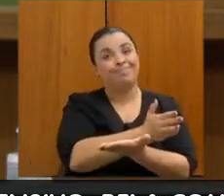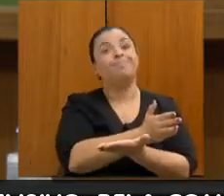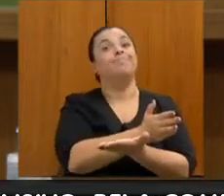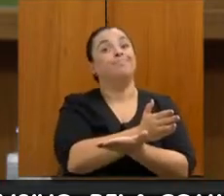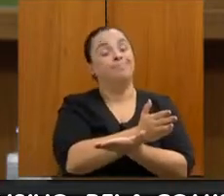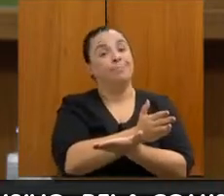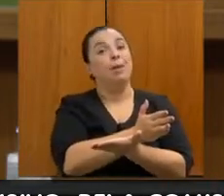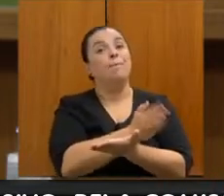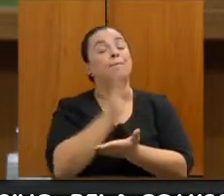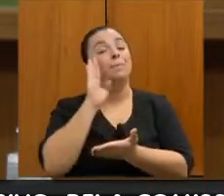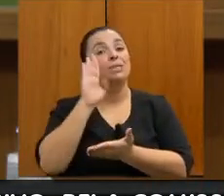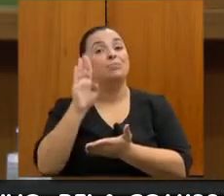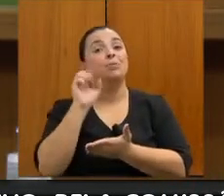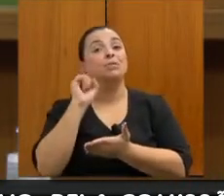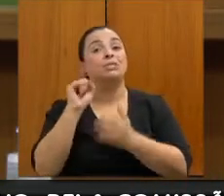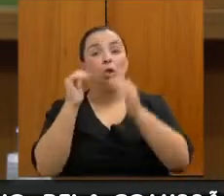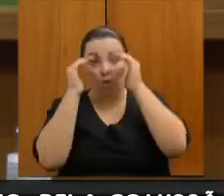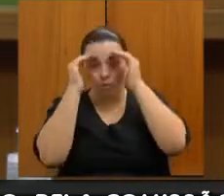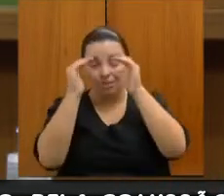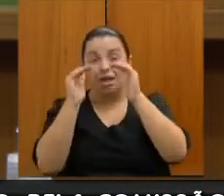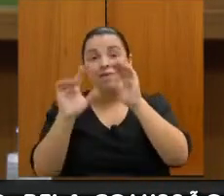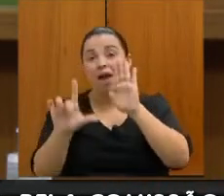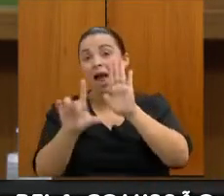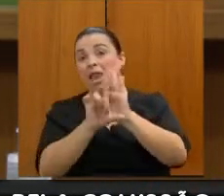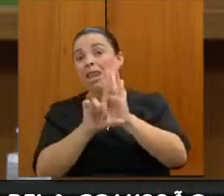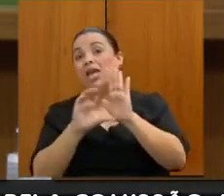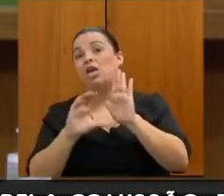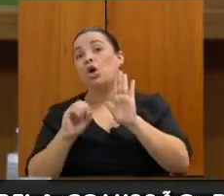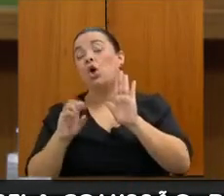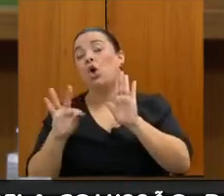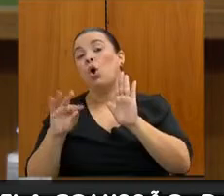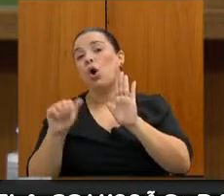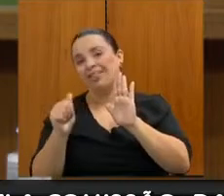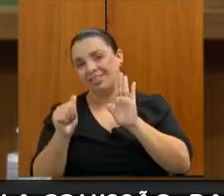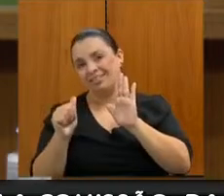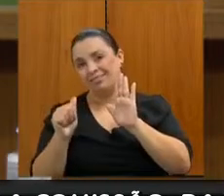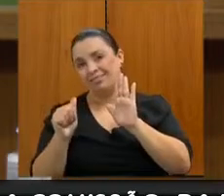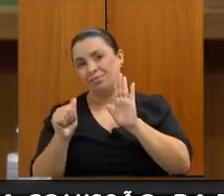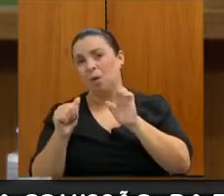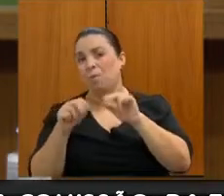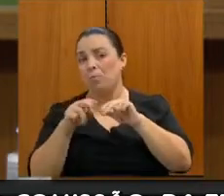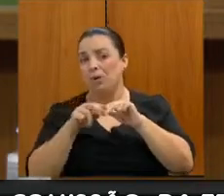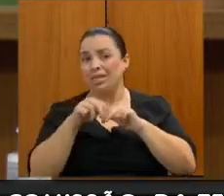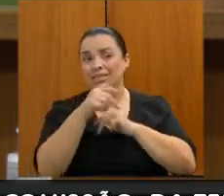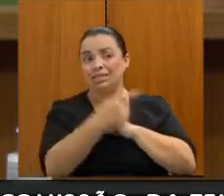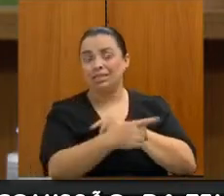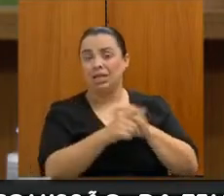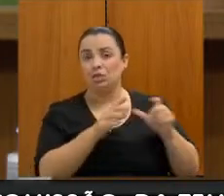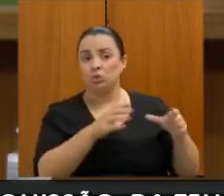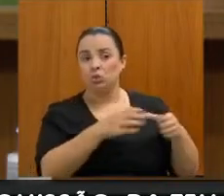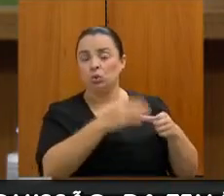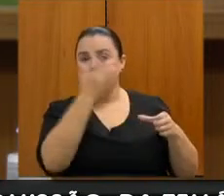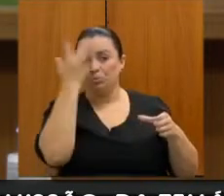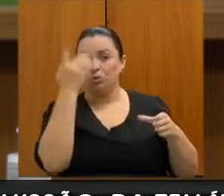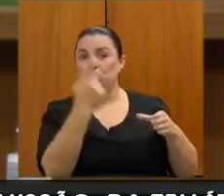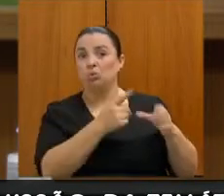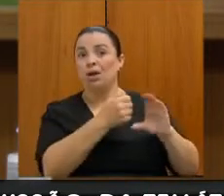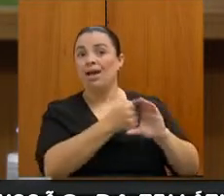cotas, pelas próprias características dessas pessoas. Esse público,